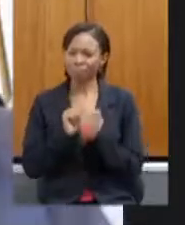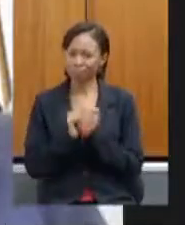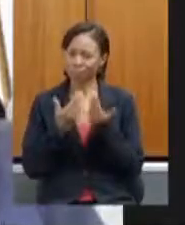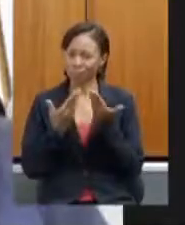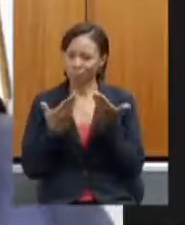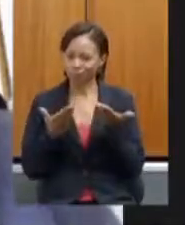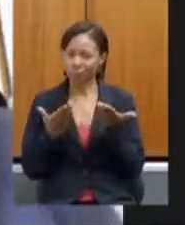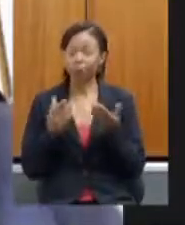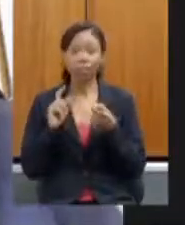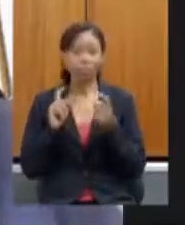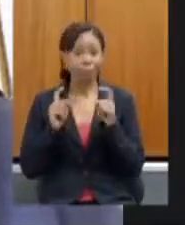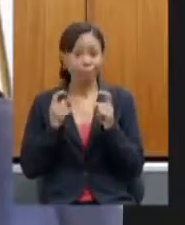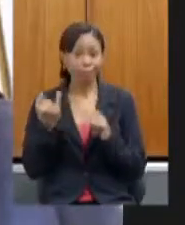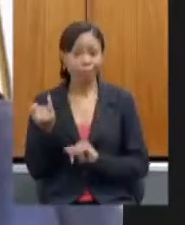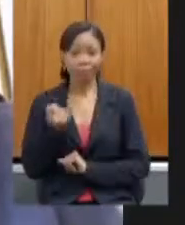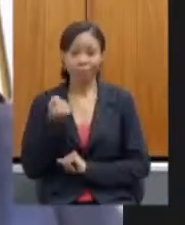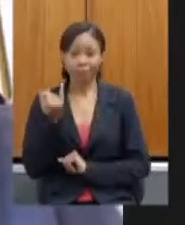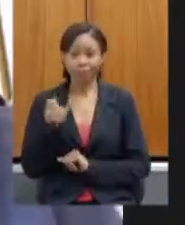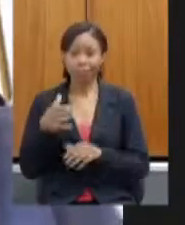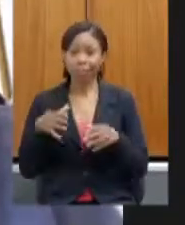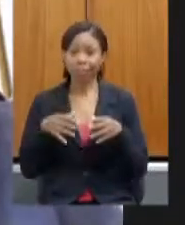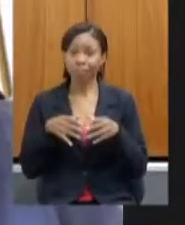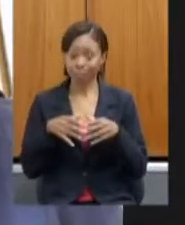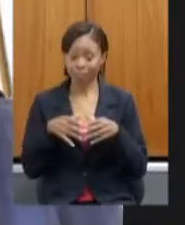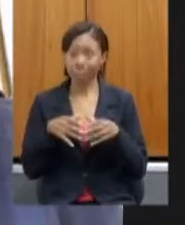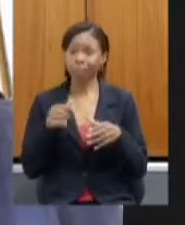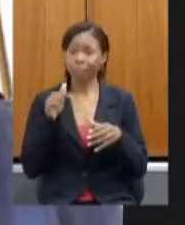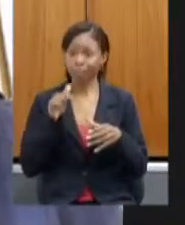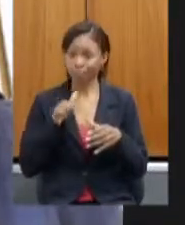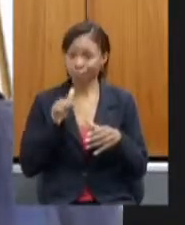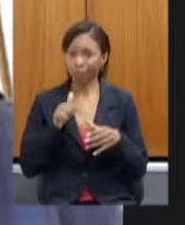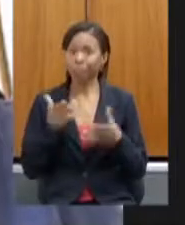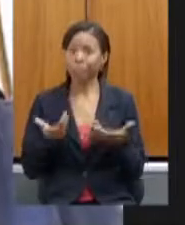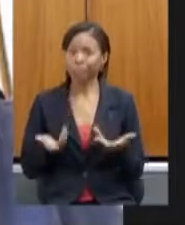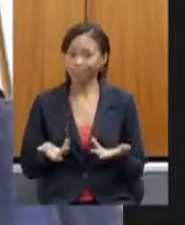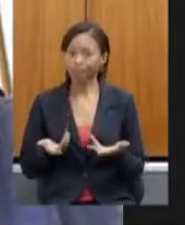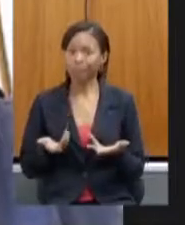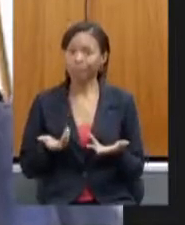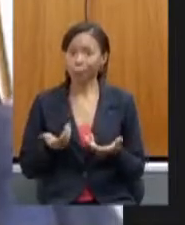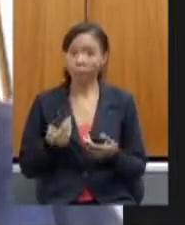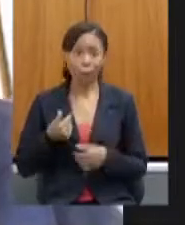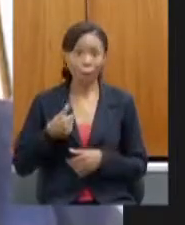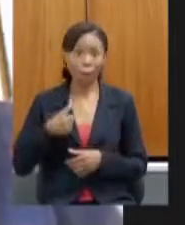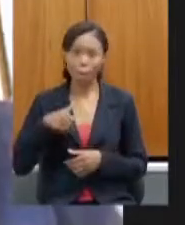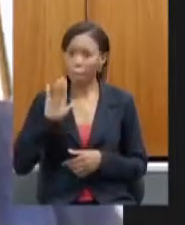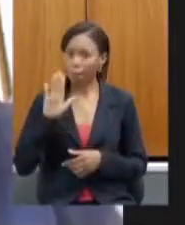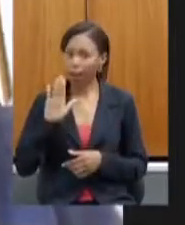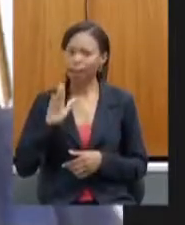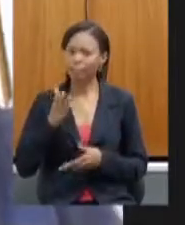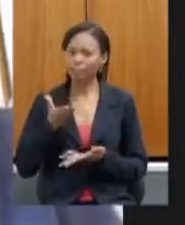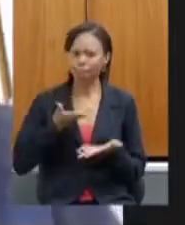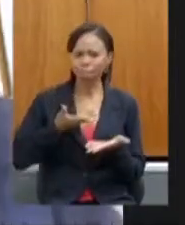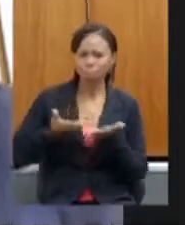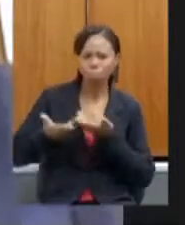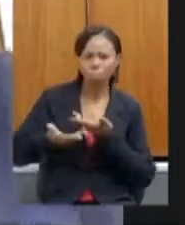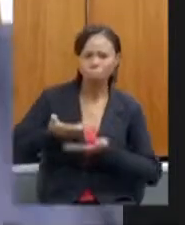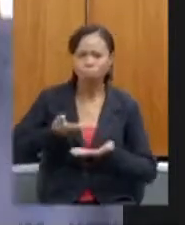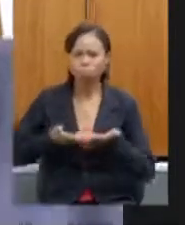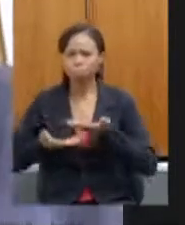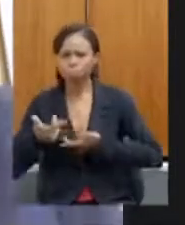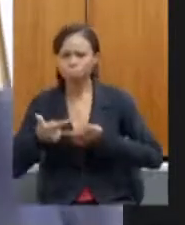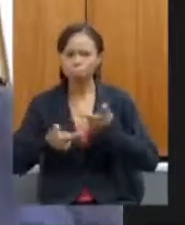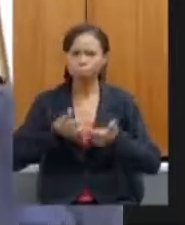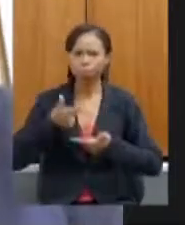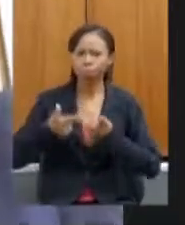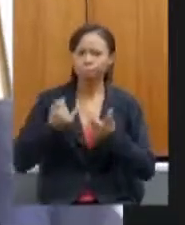importante dessa comissão que certamente é uma das mais dinâmicas importantes de Minas Gerais